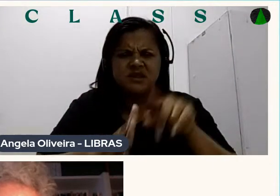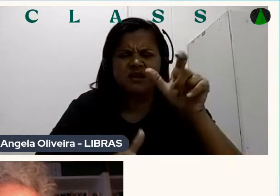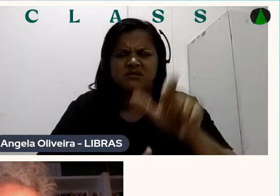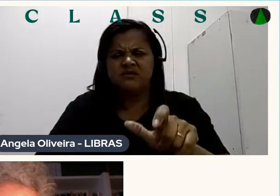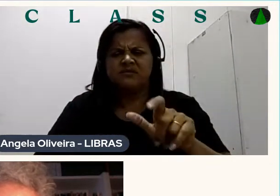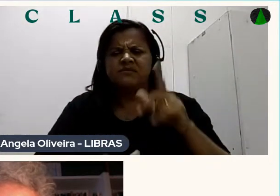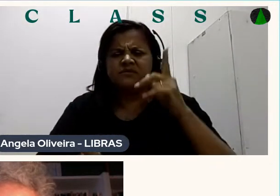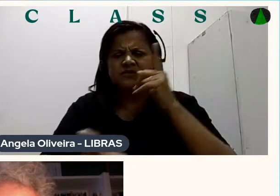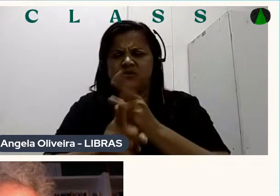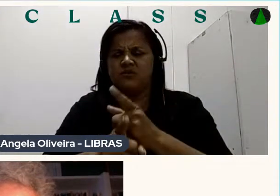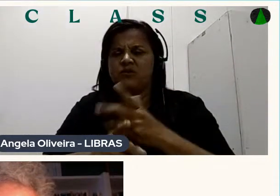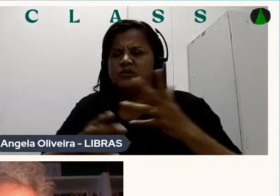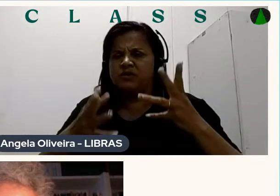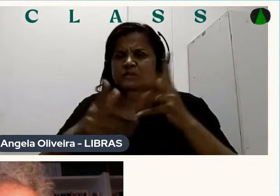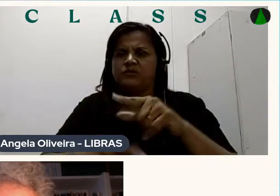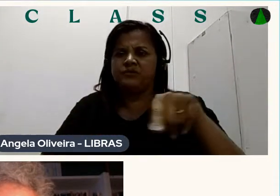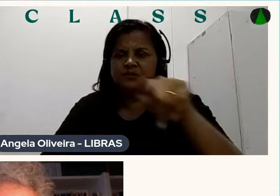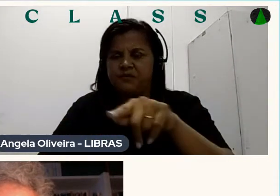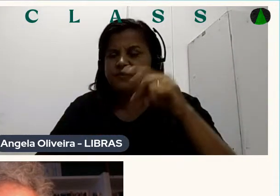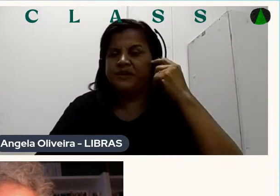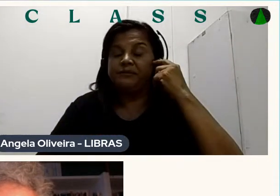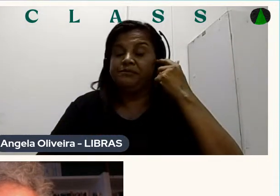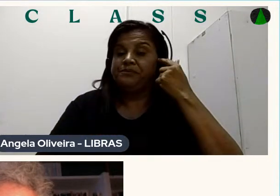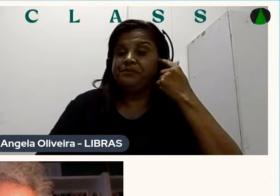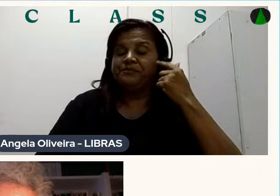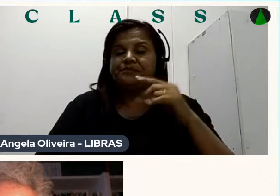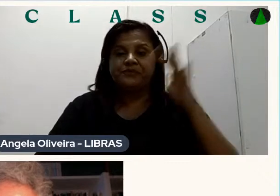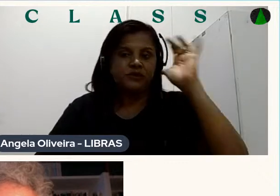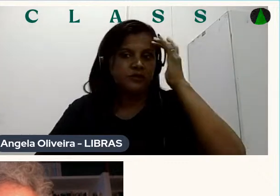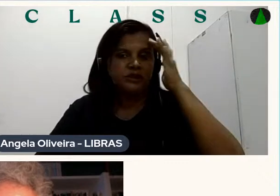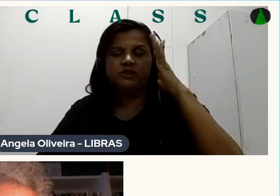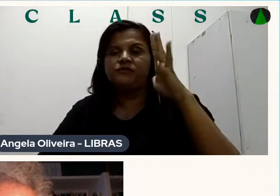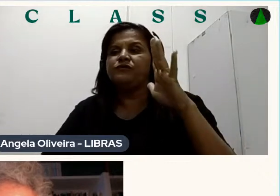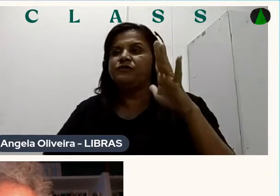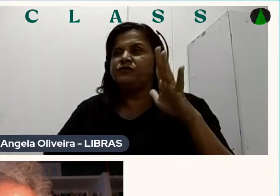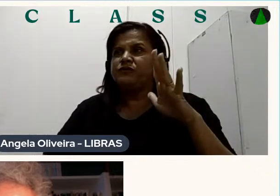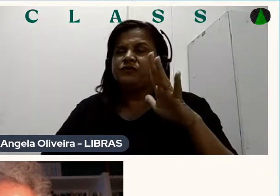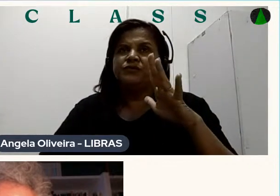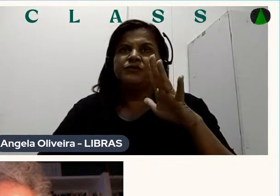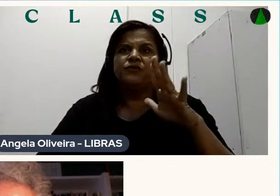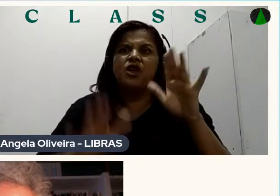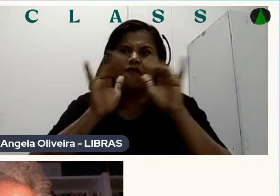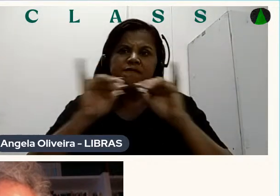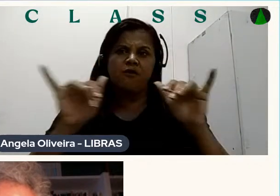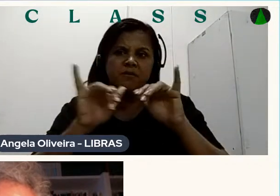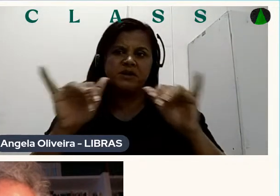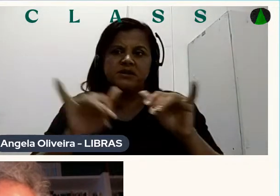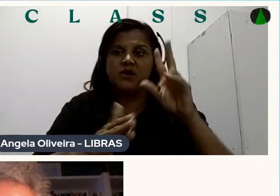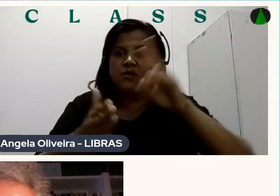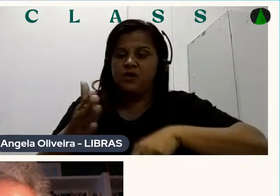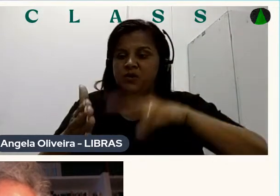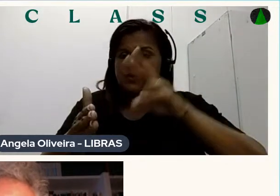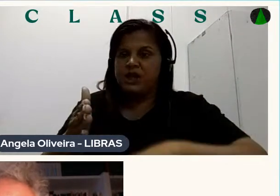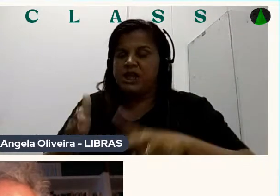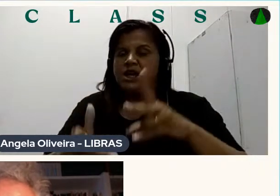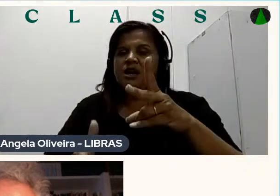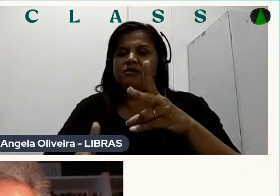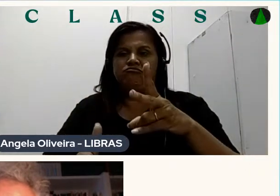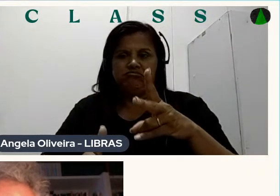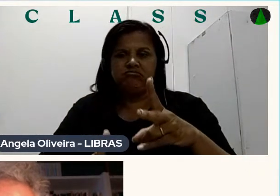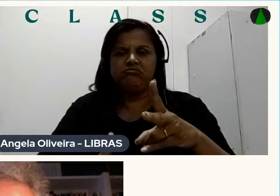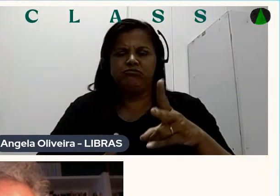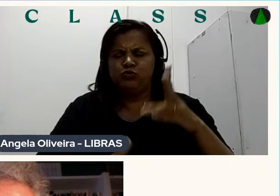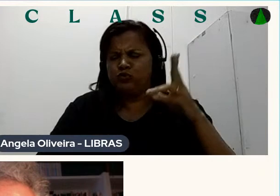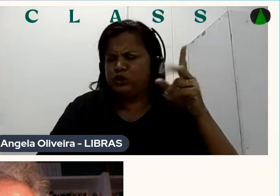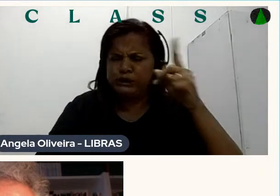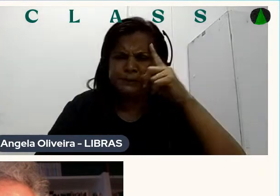Tudo do cara ali Então Eu acho que foi Muito de formação Sabe Eu li aquilo Comi aquilo O tempo todo Depois